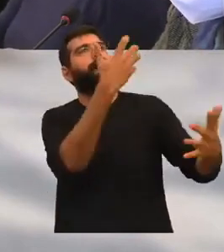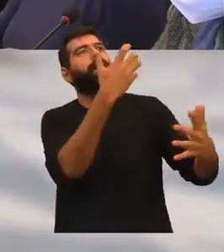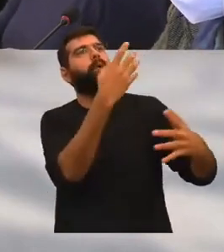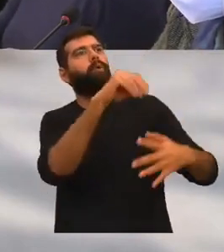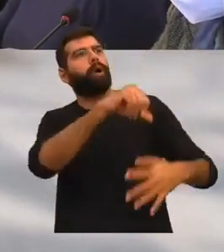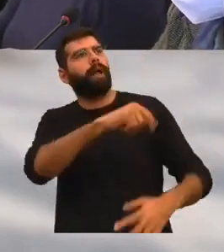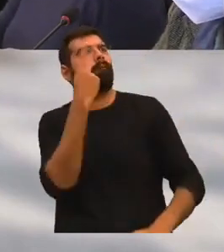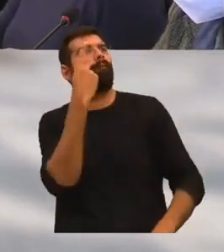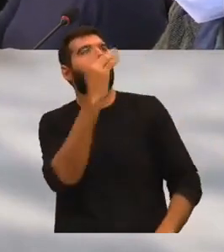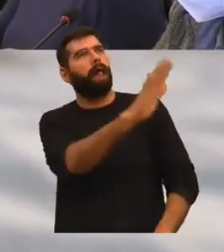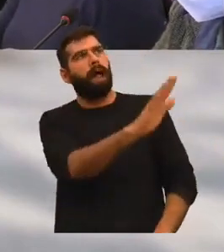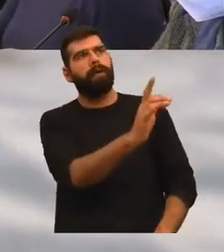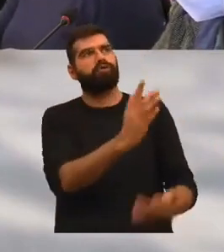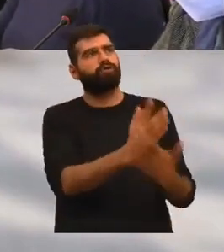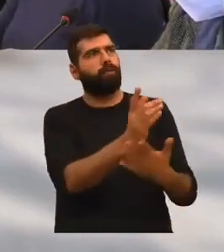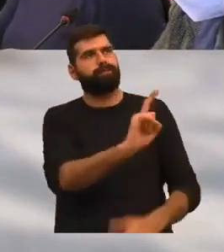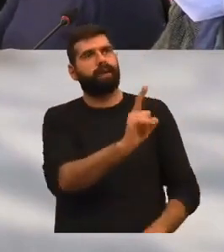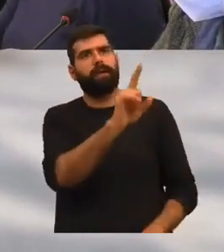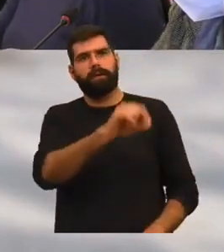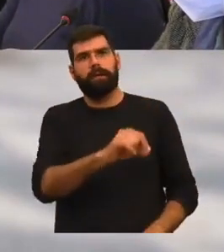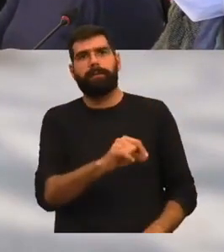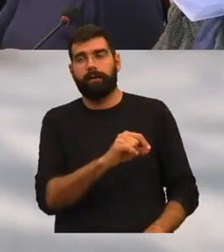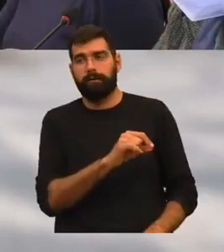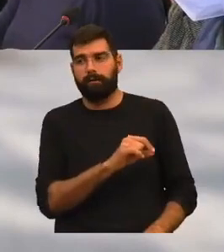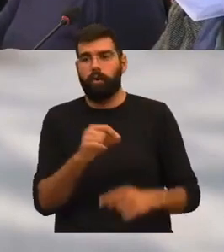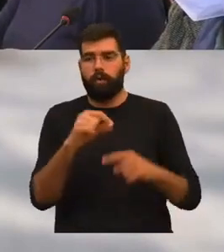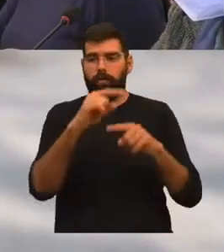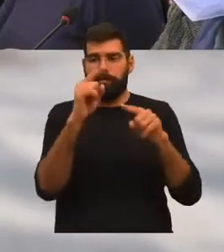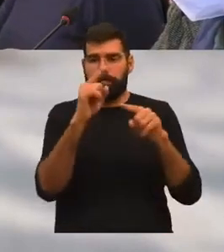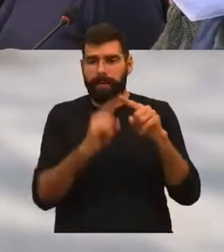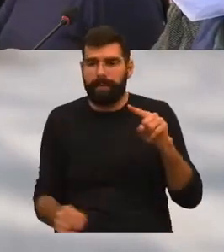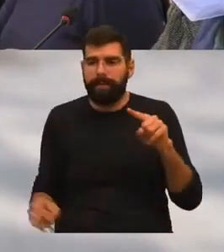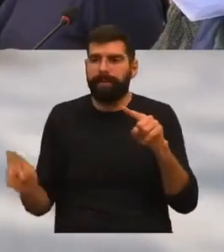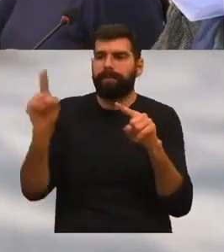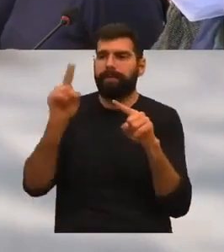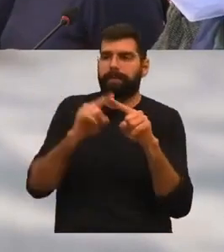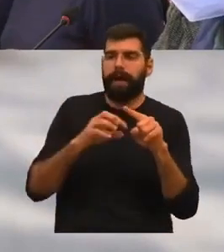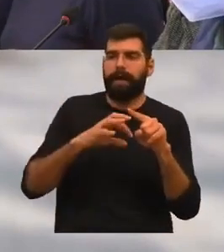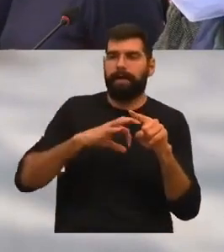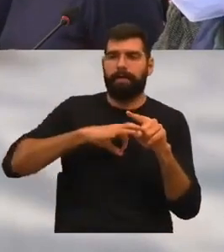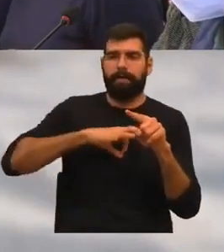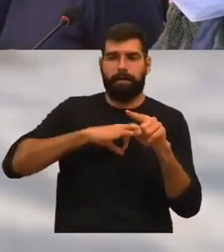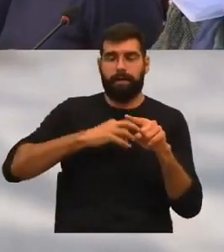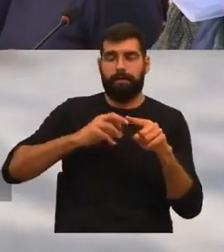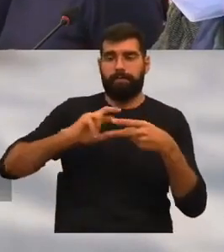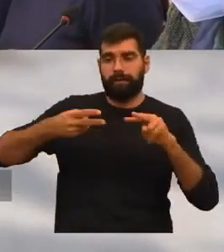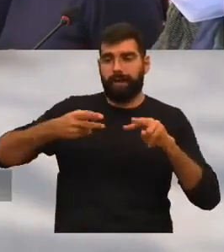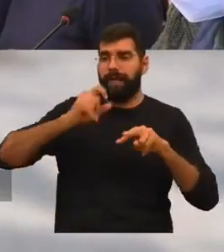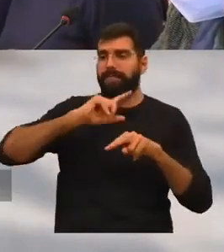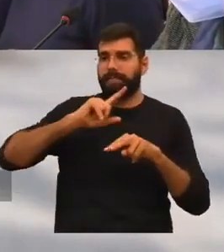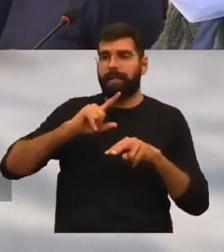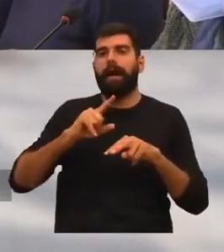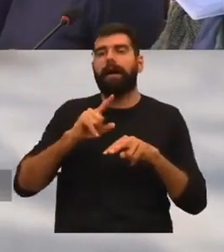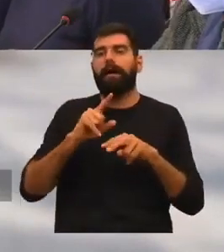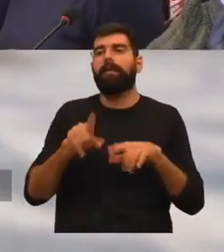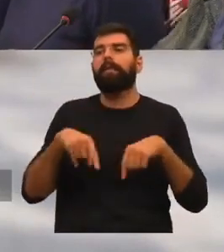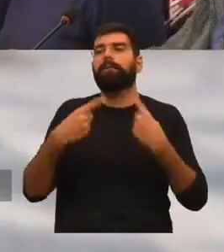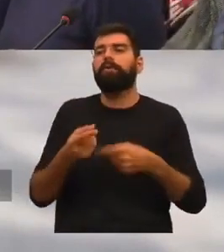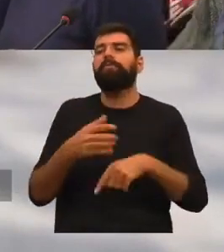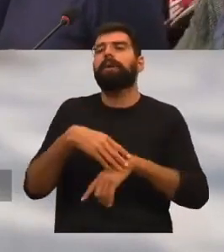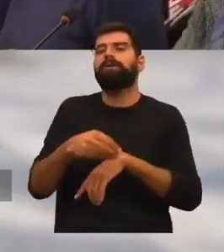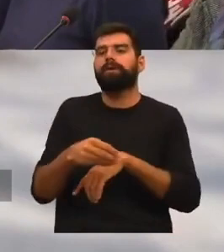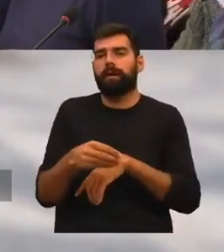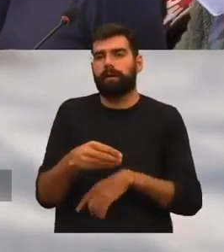onde viveu, mas também a consultar o Conselho da Menalha Municipal sobre a possibilidade de se atribuir postumamente